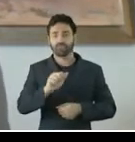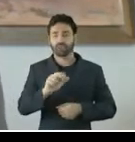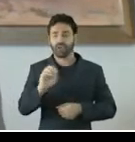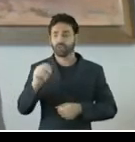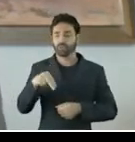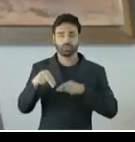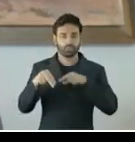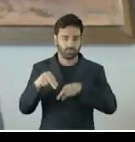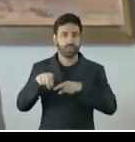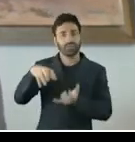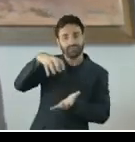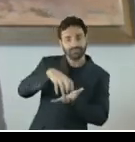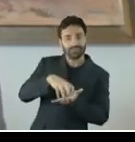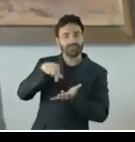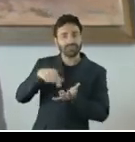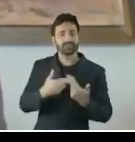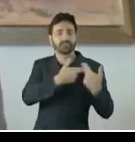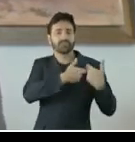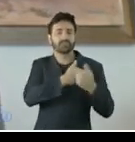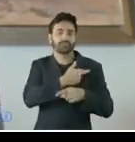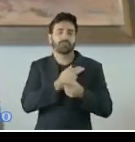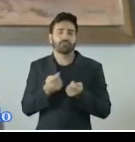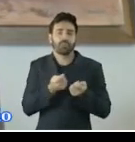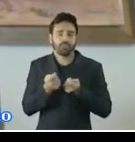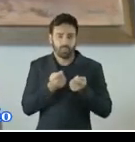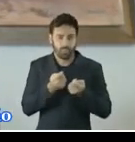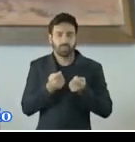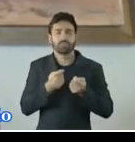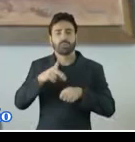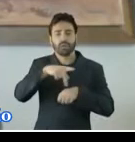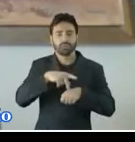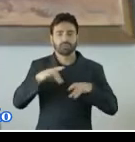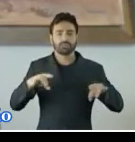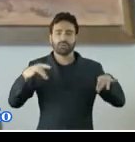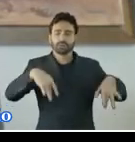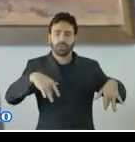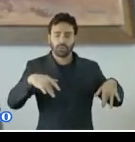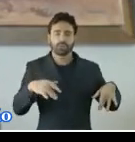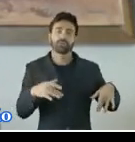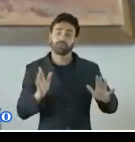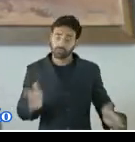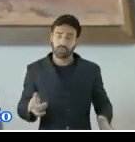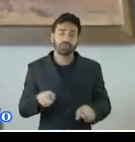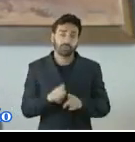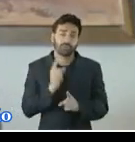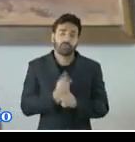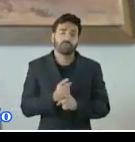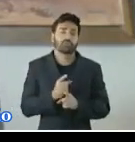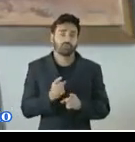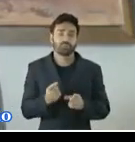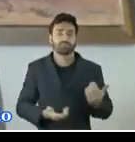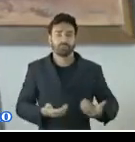Office, que é a Entidade de Controle Superior da Austrália, executou auditoria em assédio sexual no serviço público em